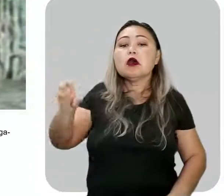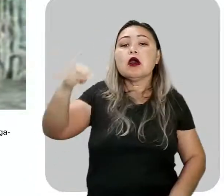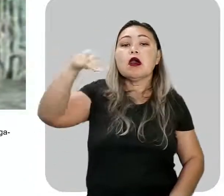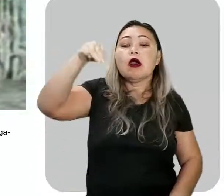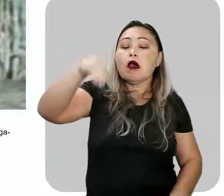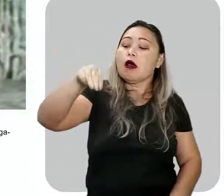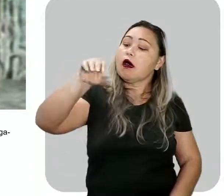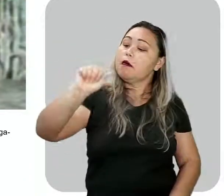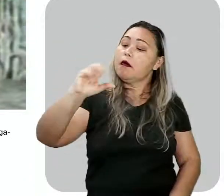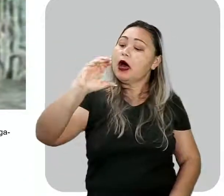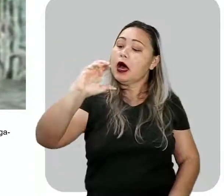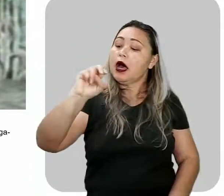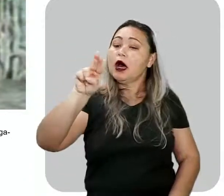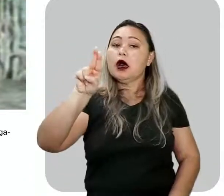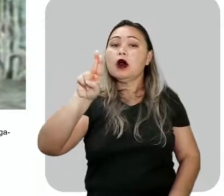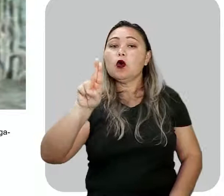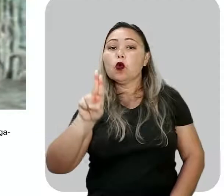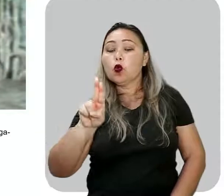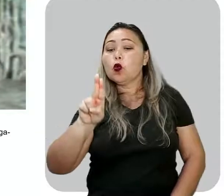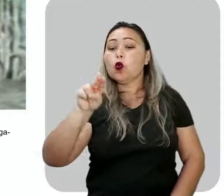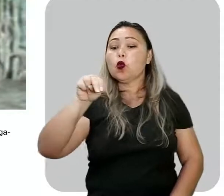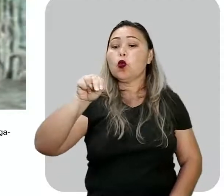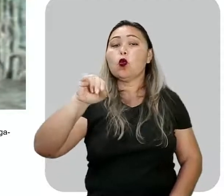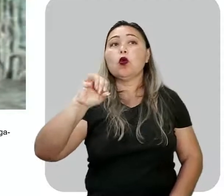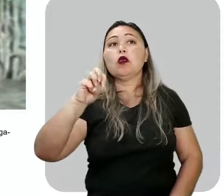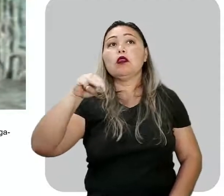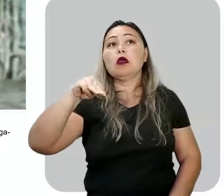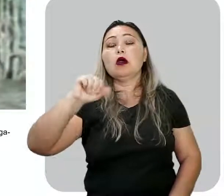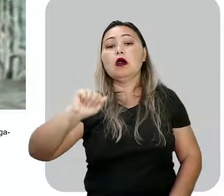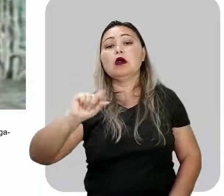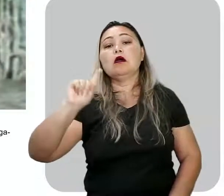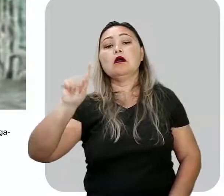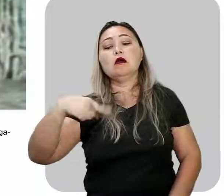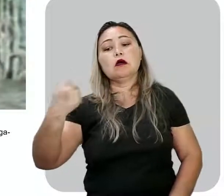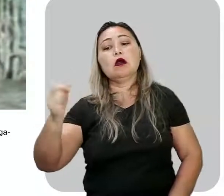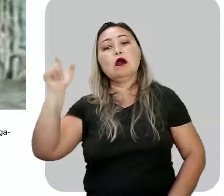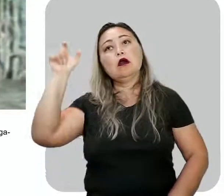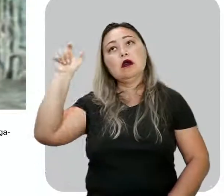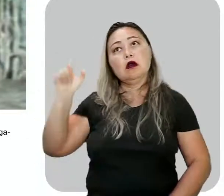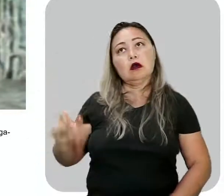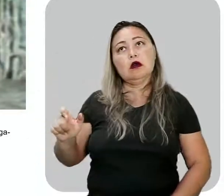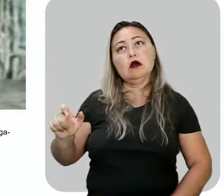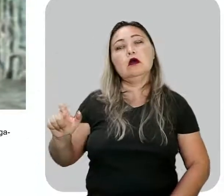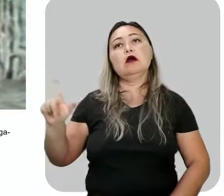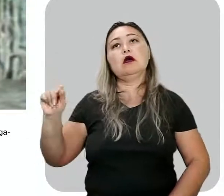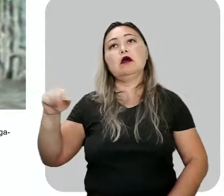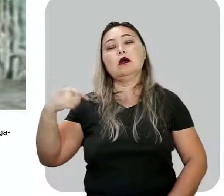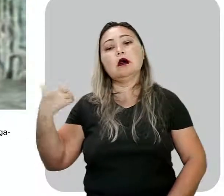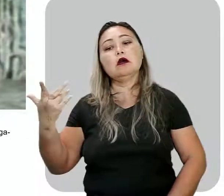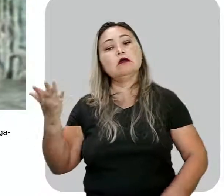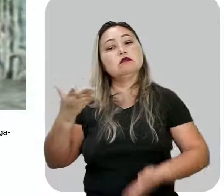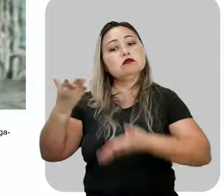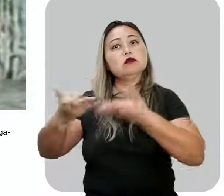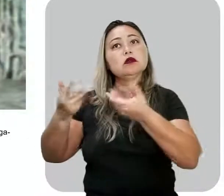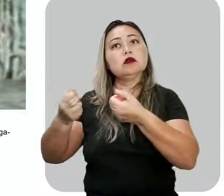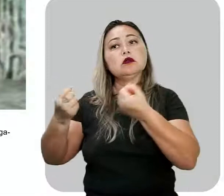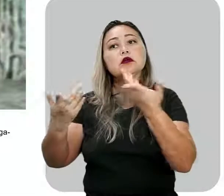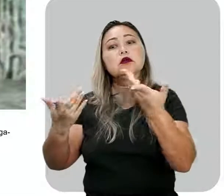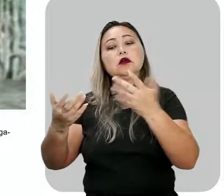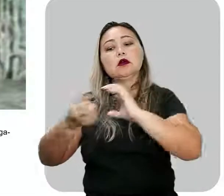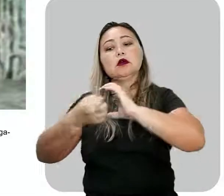Macunaíma, tudo que é de irreverente, diferente, né, Macunaíma é uma pessoa que trata aí com